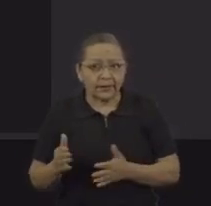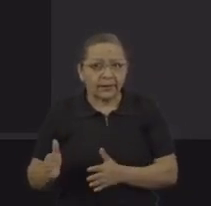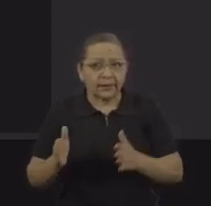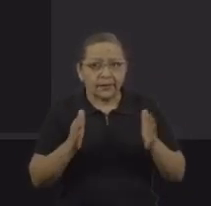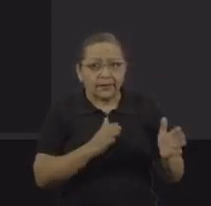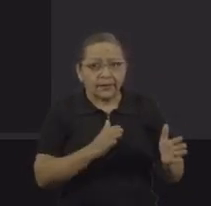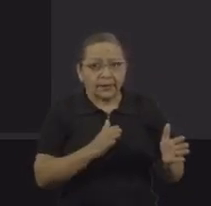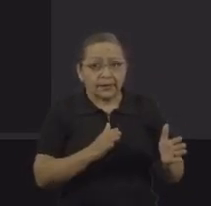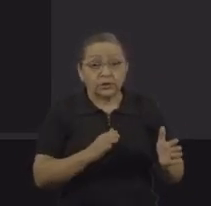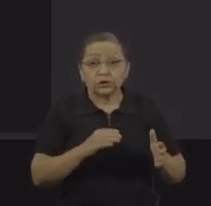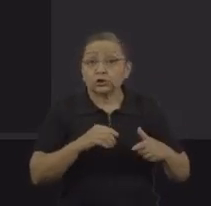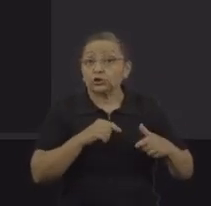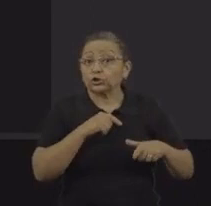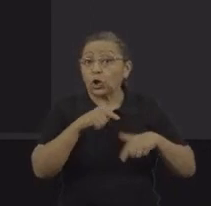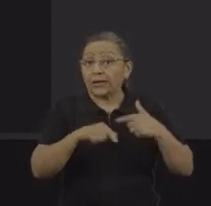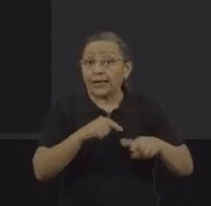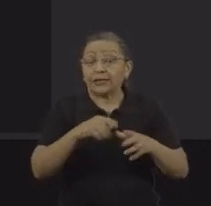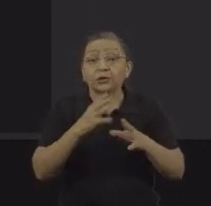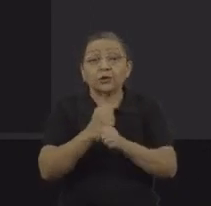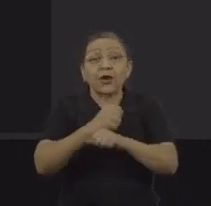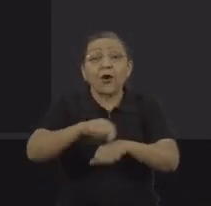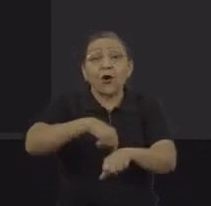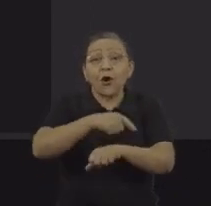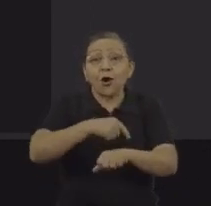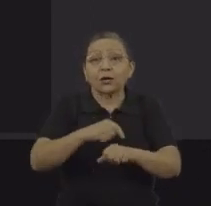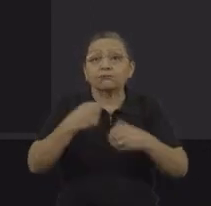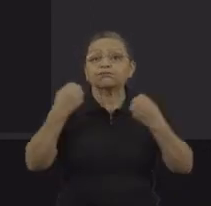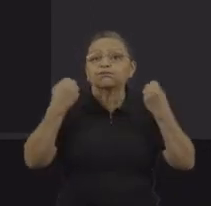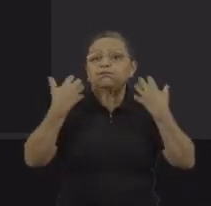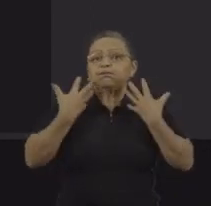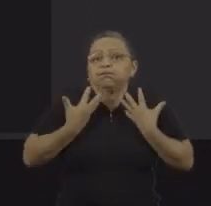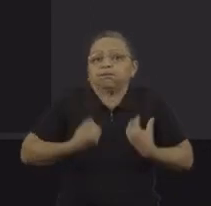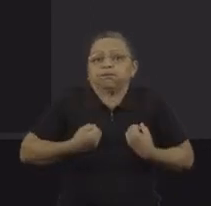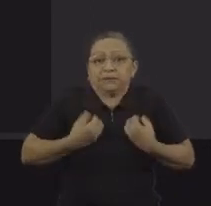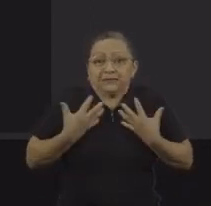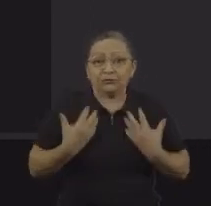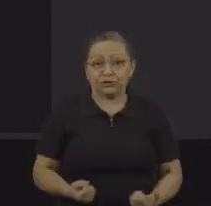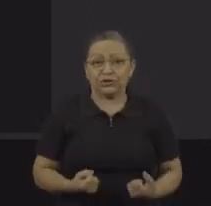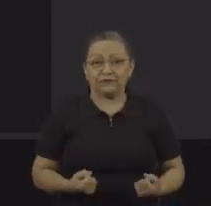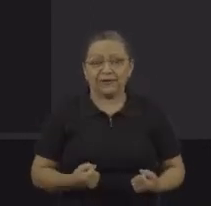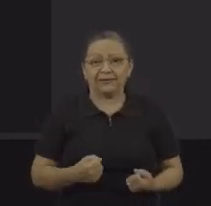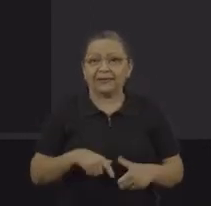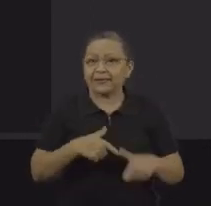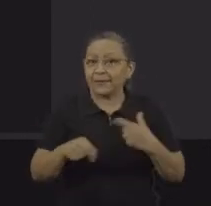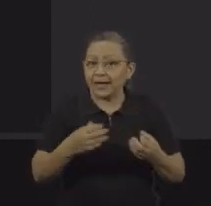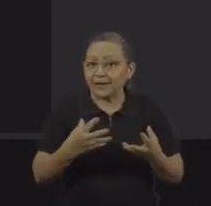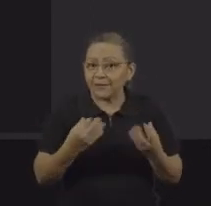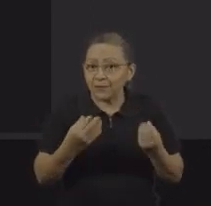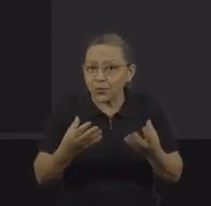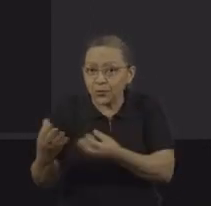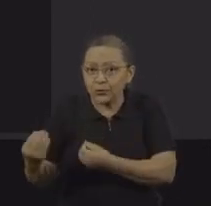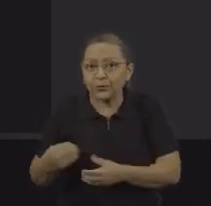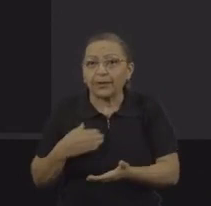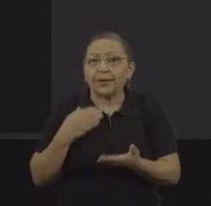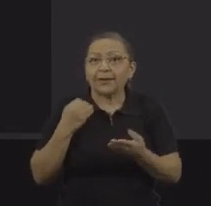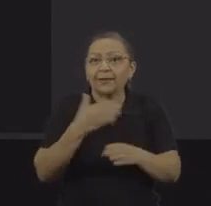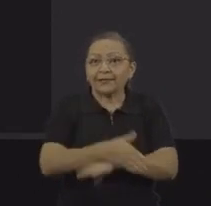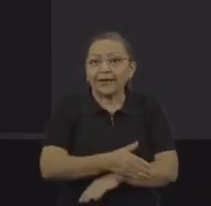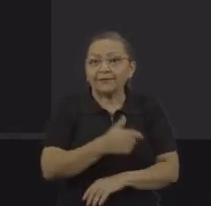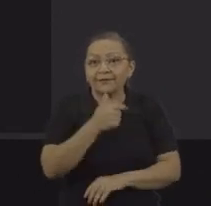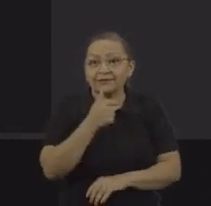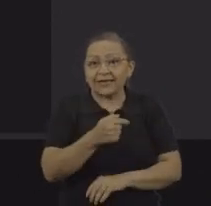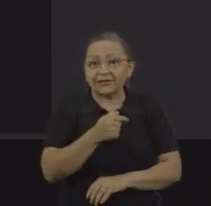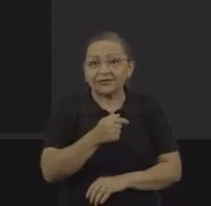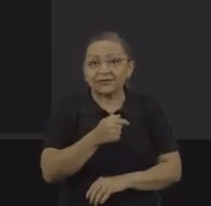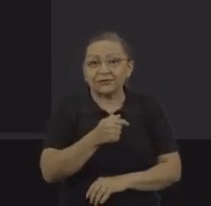Jornada Exaustiva. Esse item, normalmente a gente pensa, bom, se refere a excesso de horas extras não